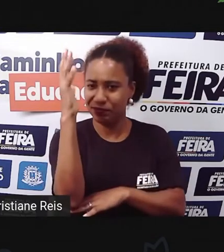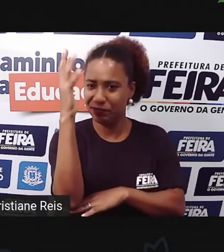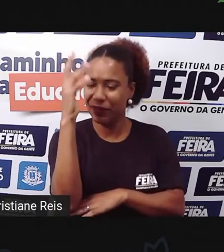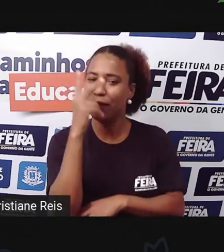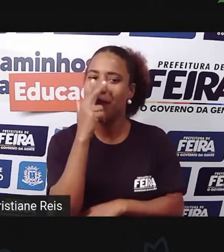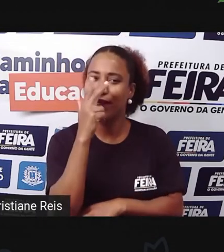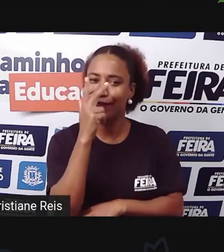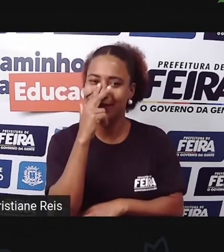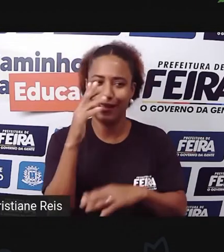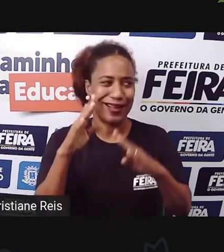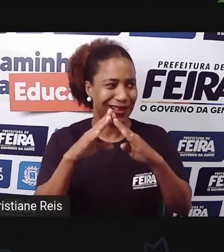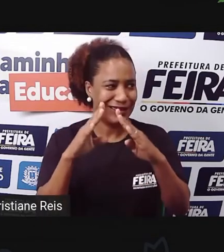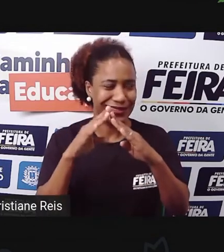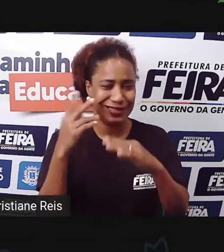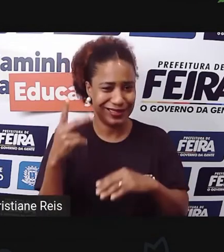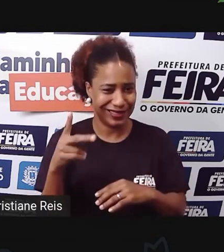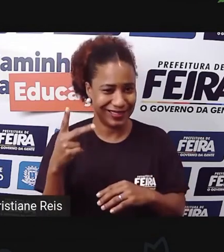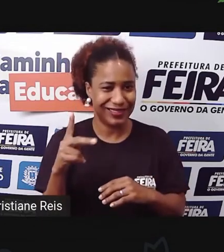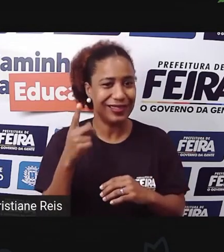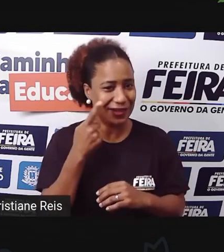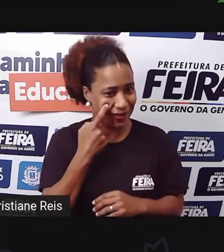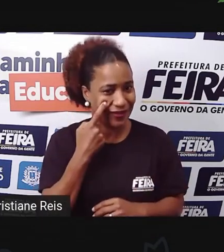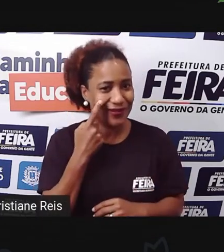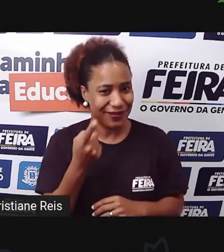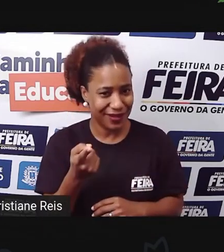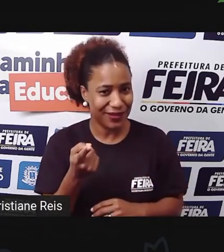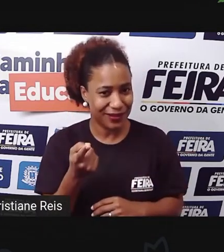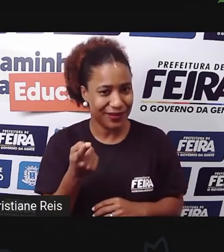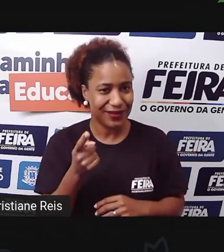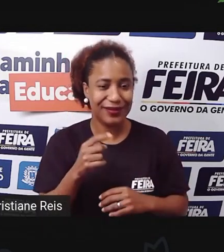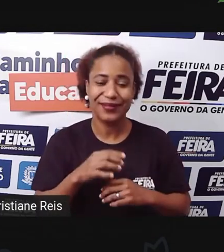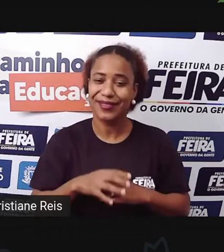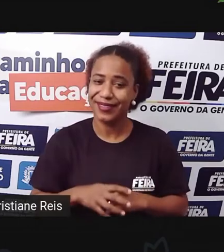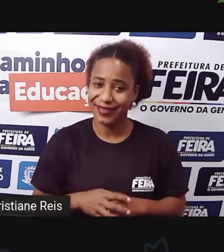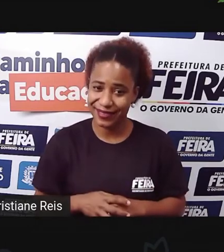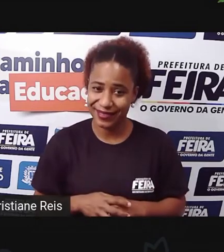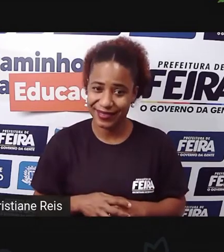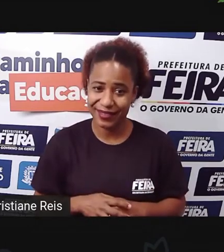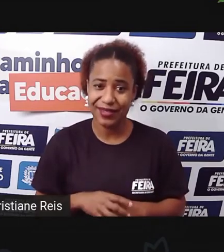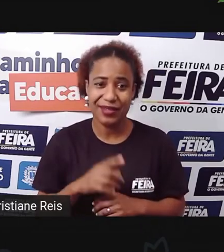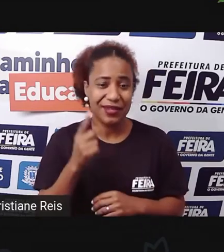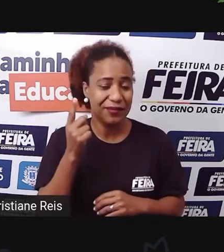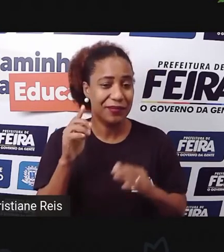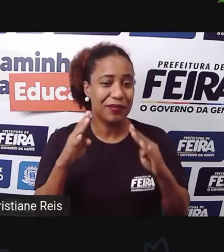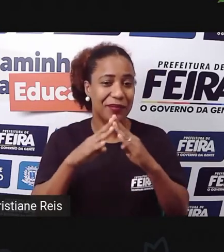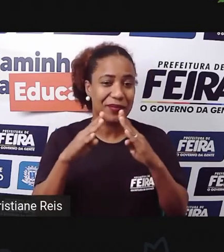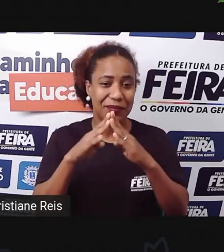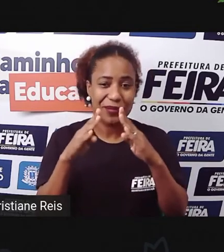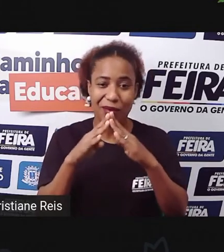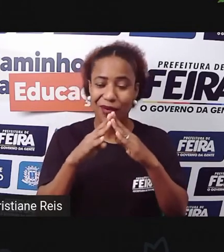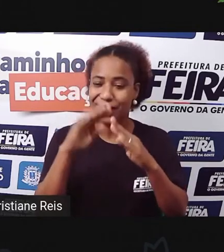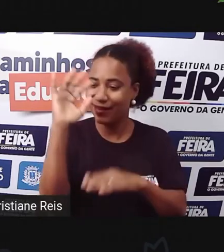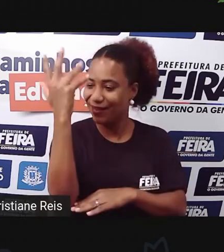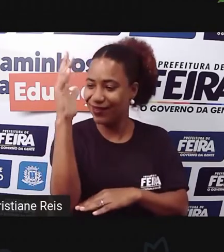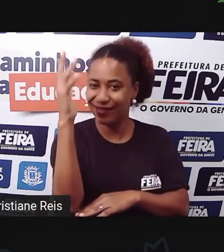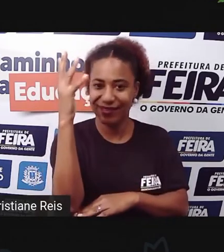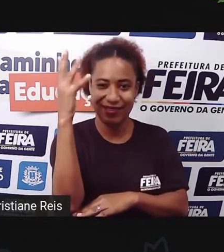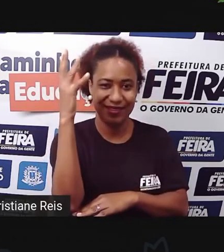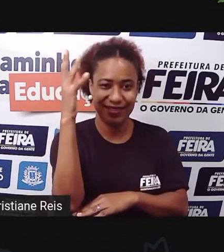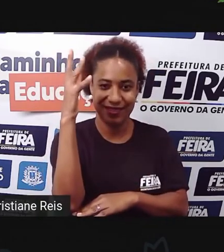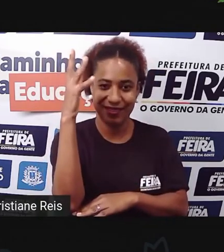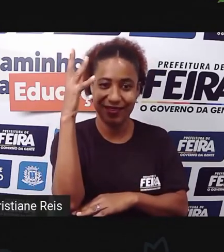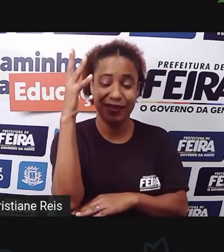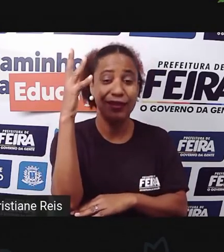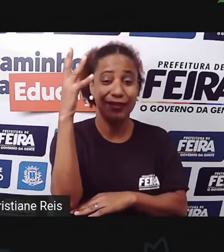né, gente, ó. Vocês viram lá aqui no conto, né, que a Pró mostrou no vídeo, diz que ele mora em brotos de árvore, né, e aqui ele já tá